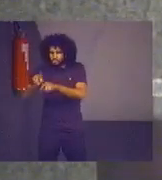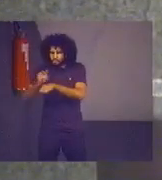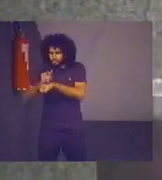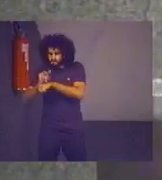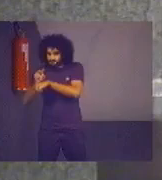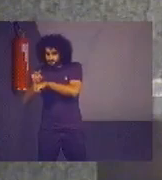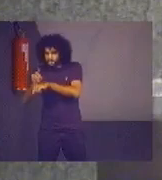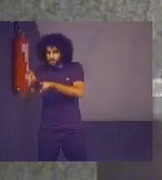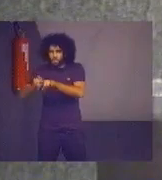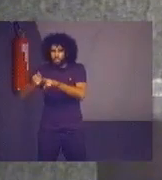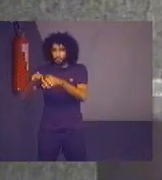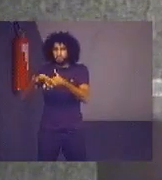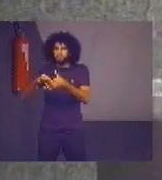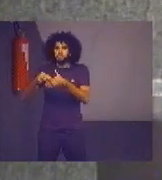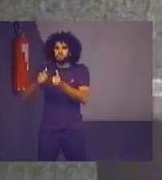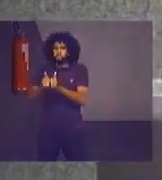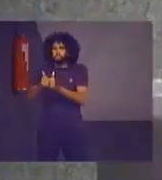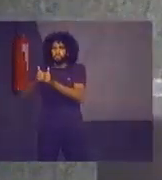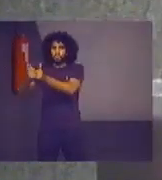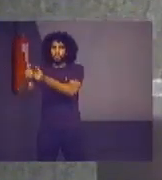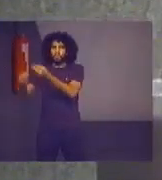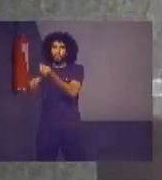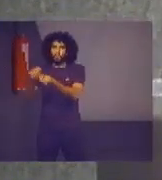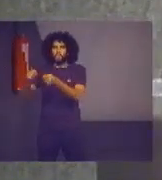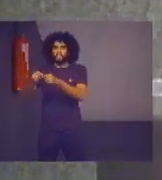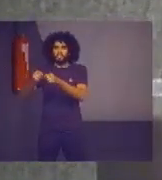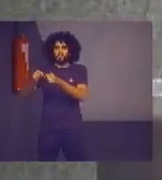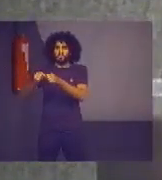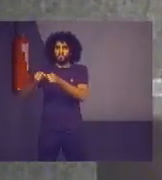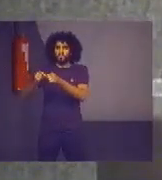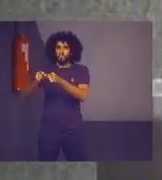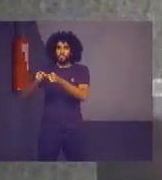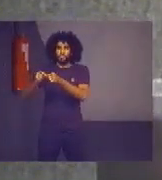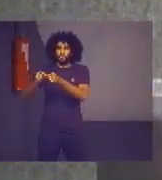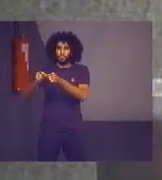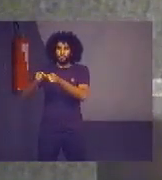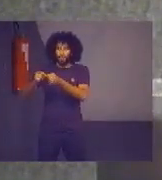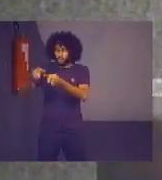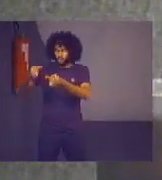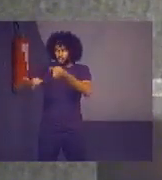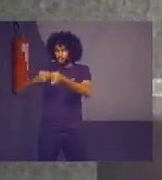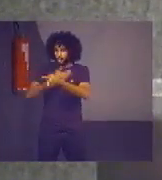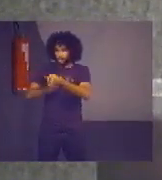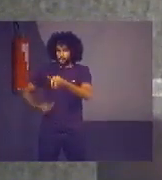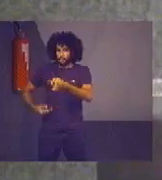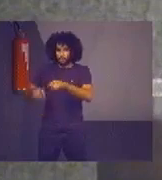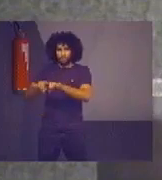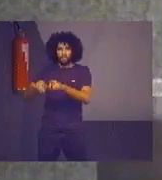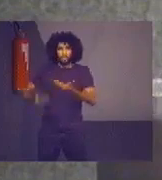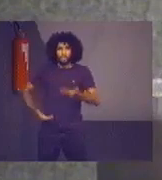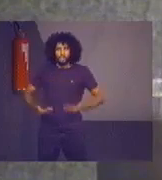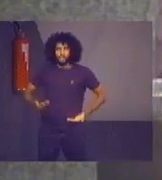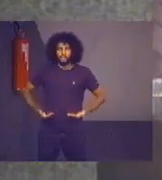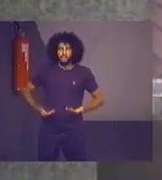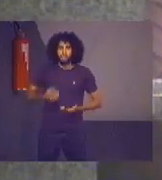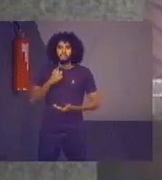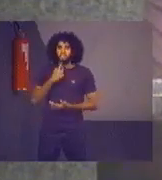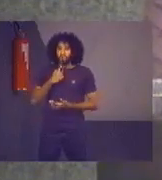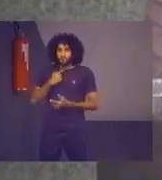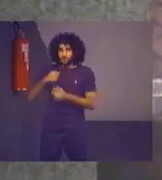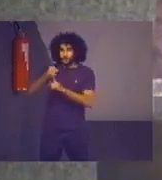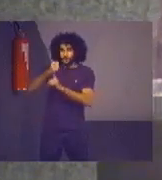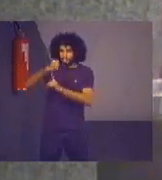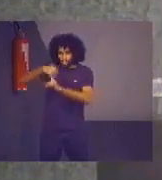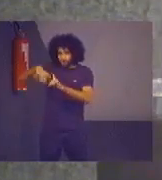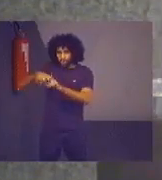atuação da gestão com vistas à condução de políticas públicas e à prestação de serviços de interesse da sociedade. Isso é